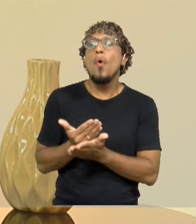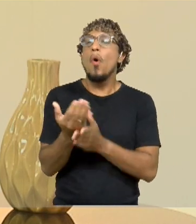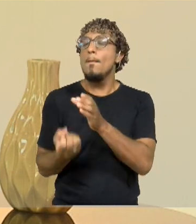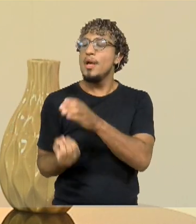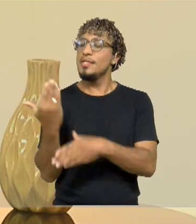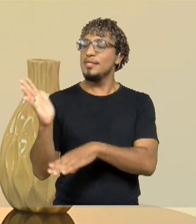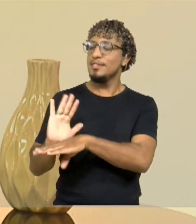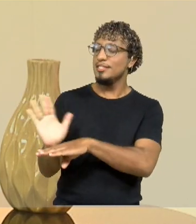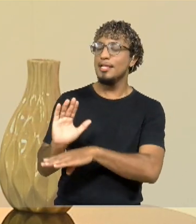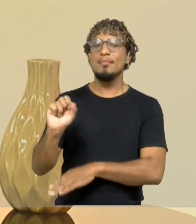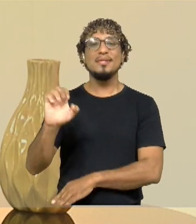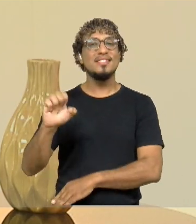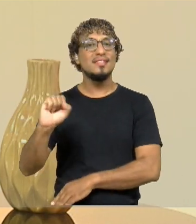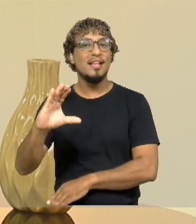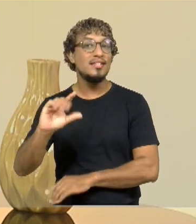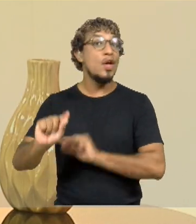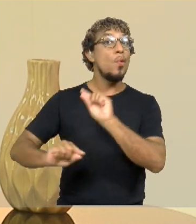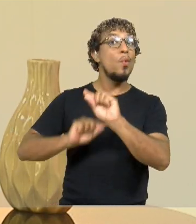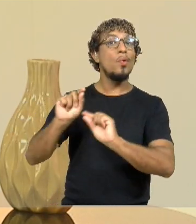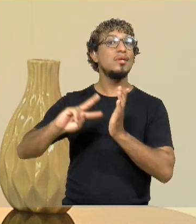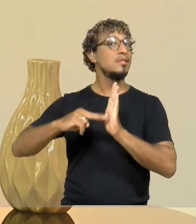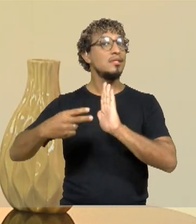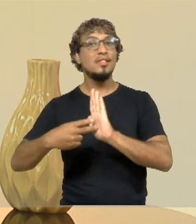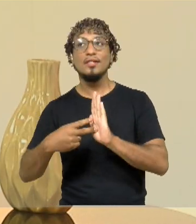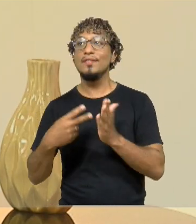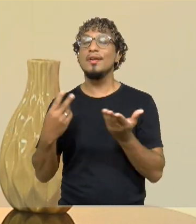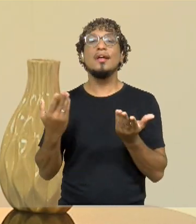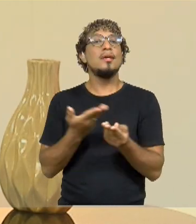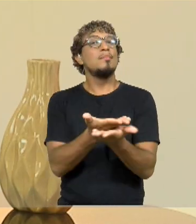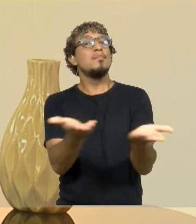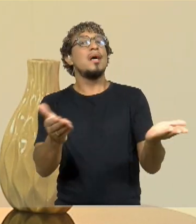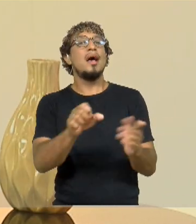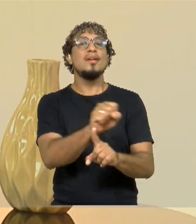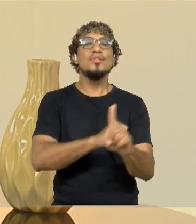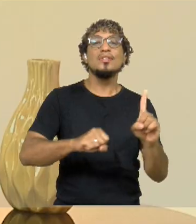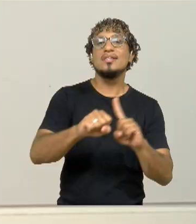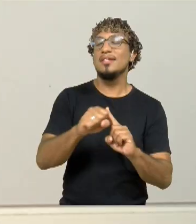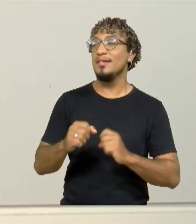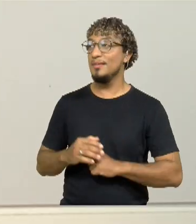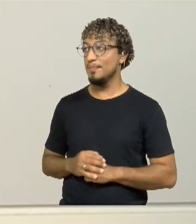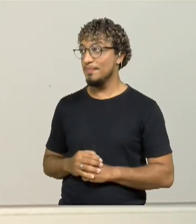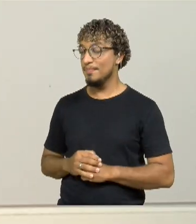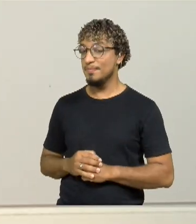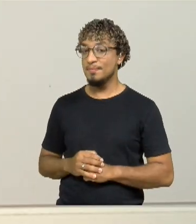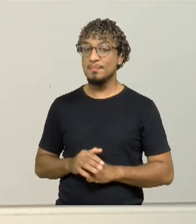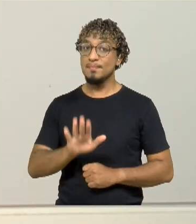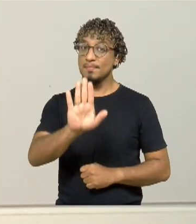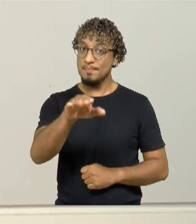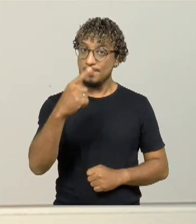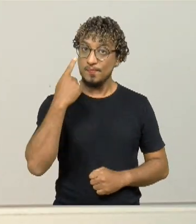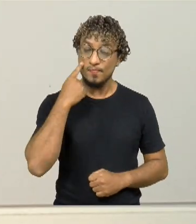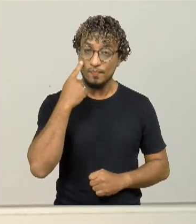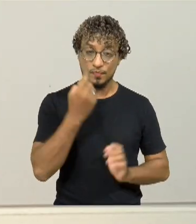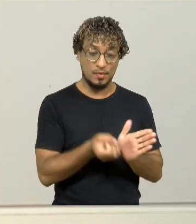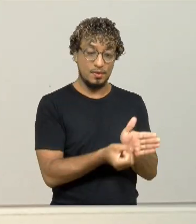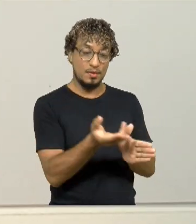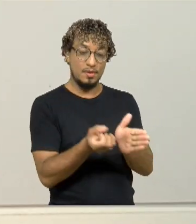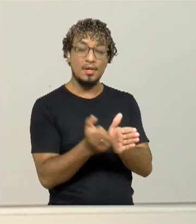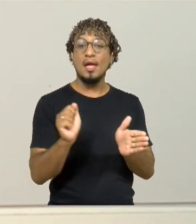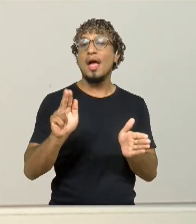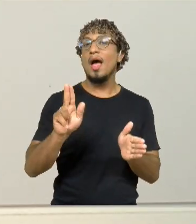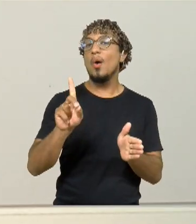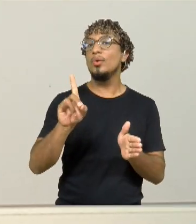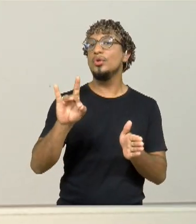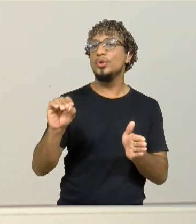Sesc, o que ele quer dizer para a gente, para a nossa sociedade, o que ele traz. As ações de audiovisual no Sesc, elas